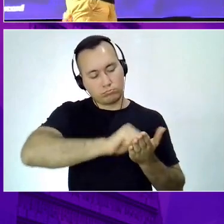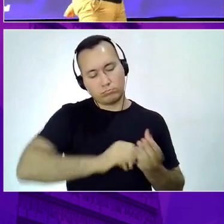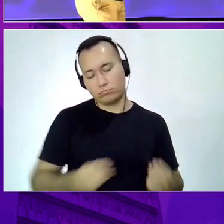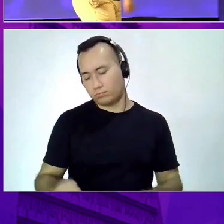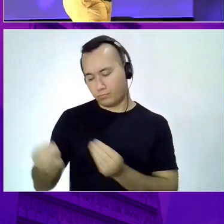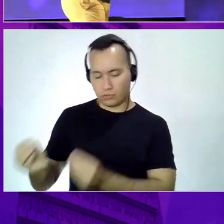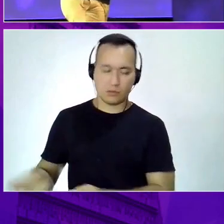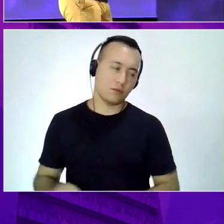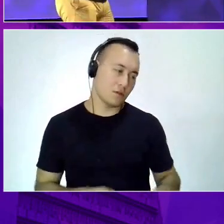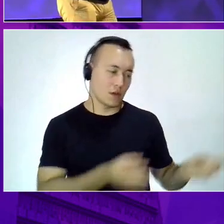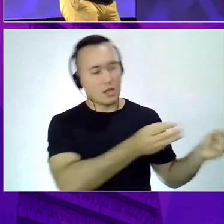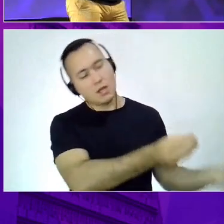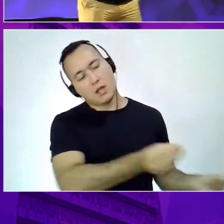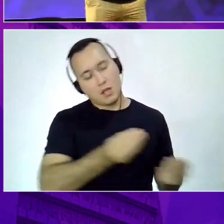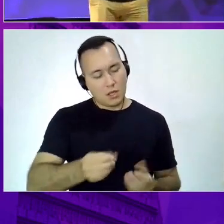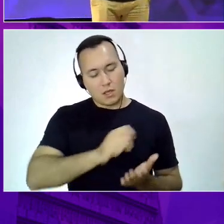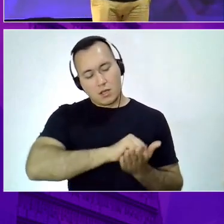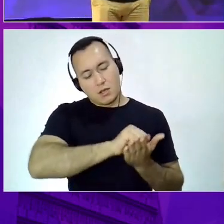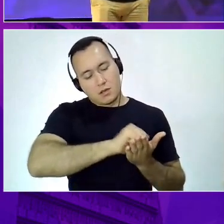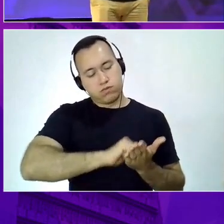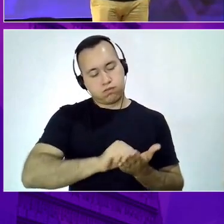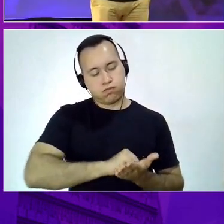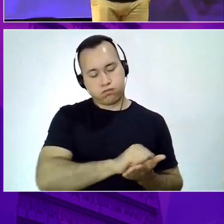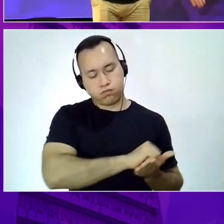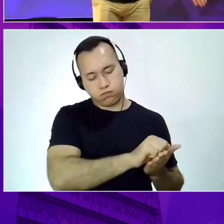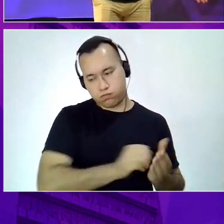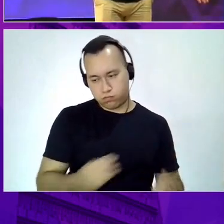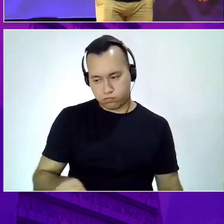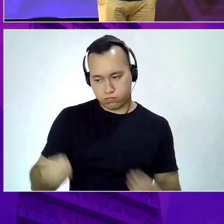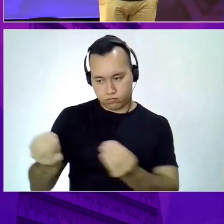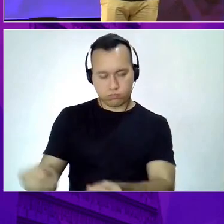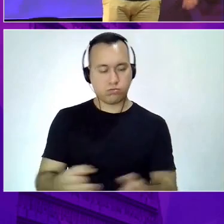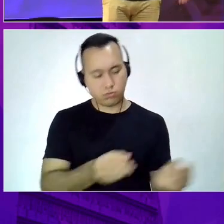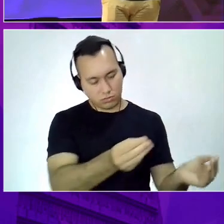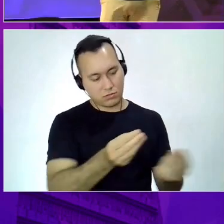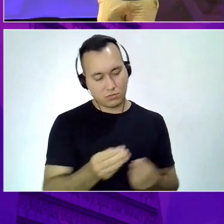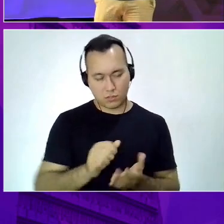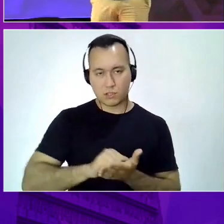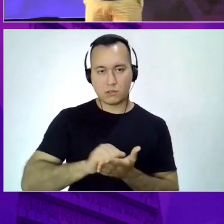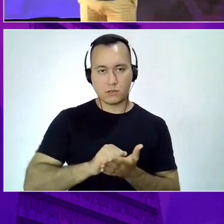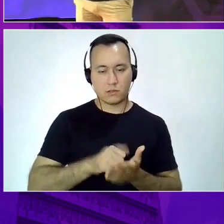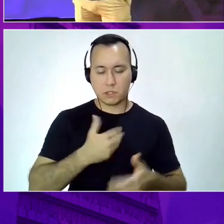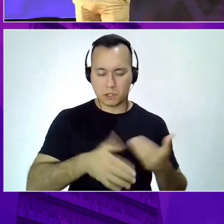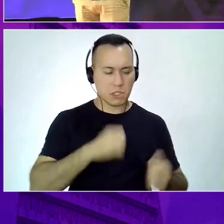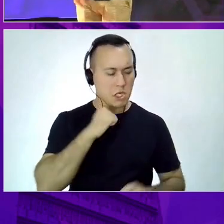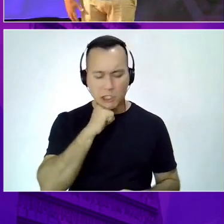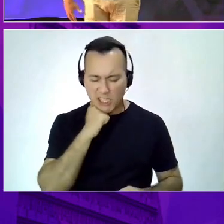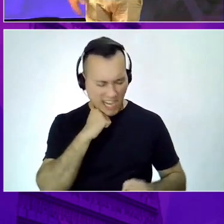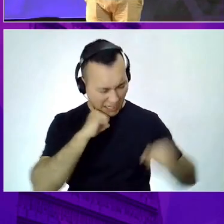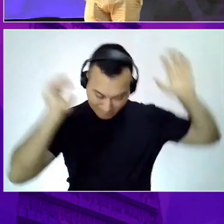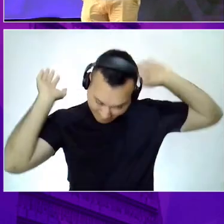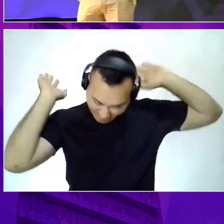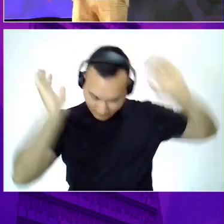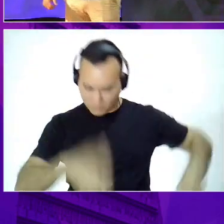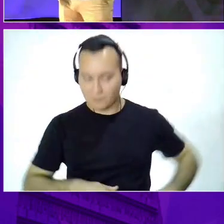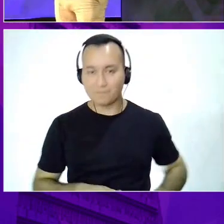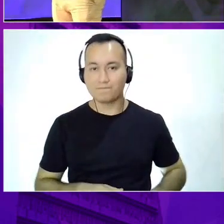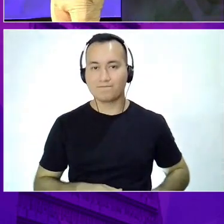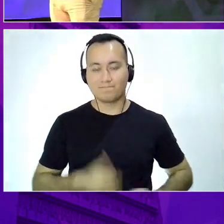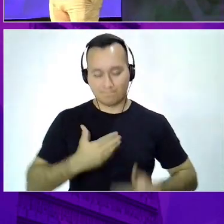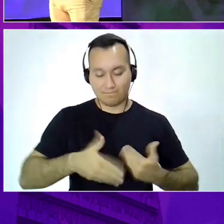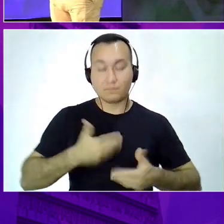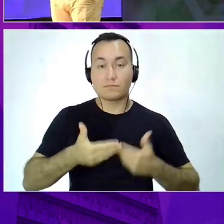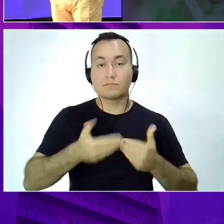surta. No trabalho igual. se você está servindo por obrigação, uma hora você vai ficar pé da vida e o burnout vai chegar e vai,